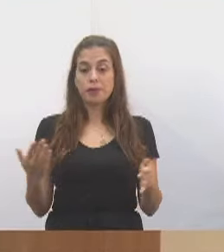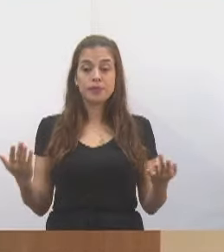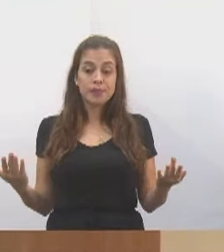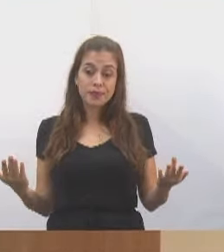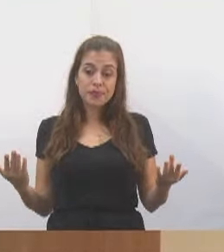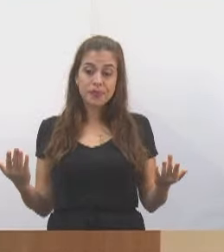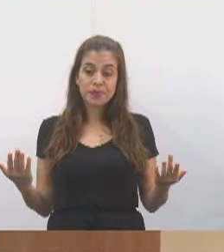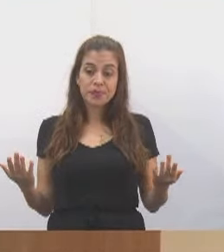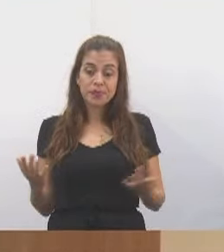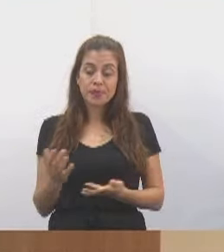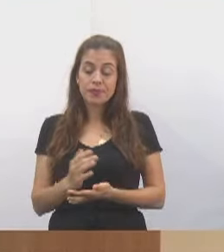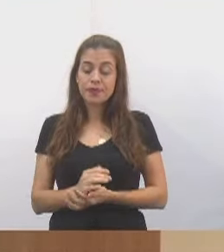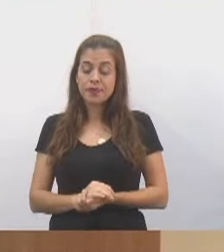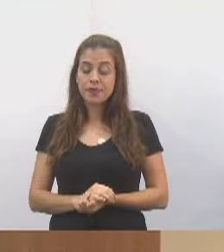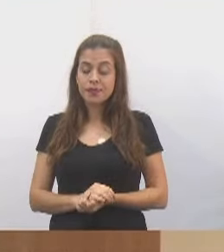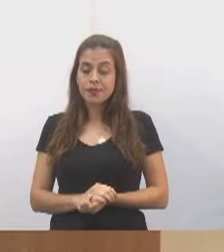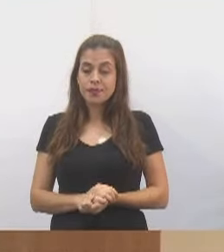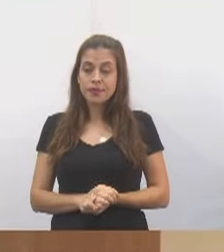ora,